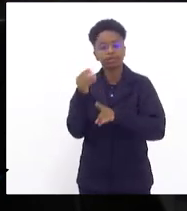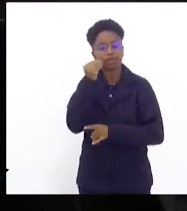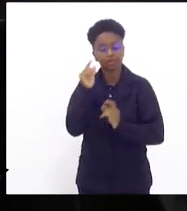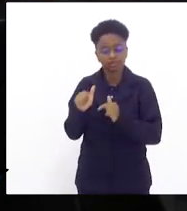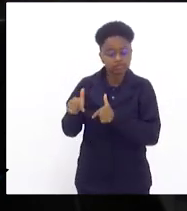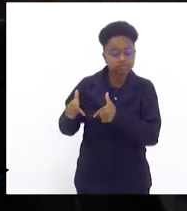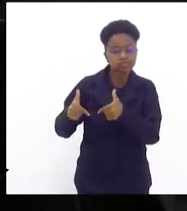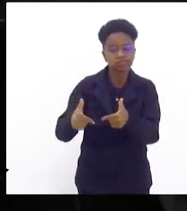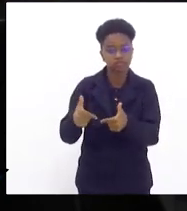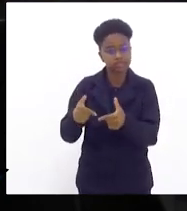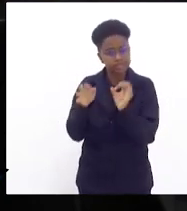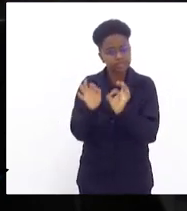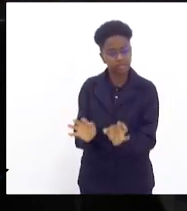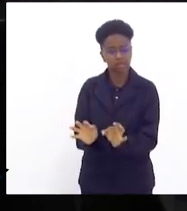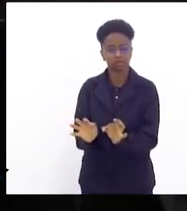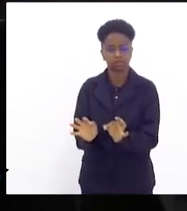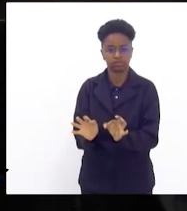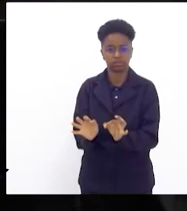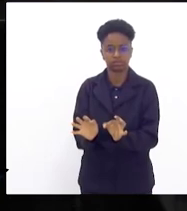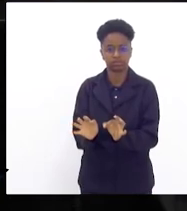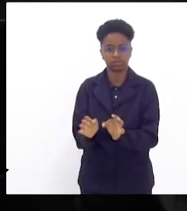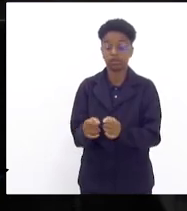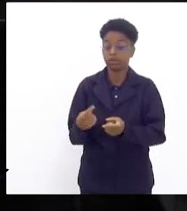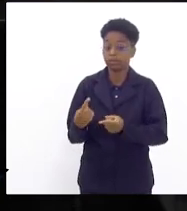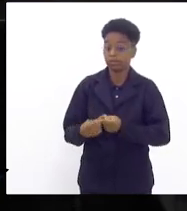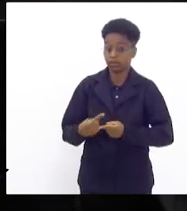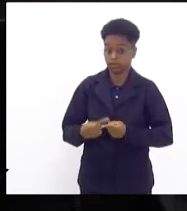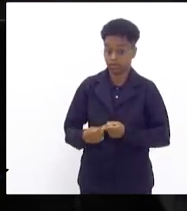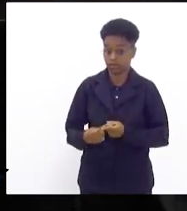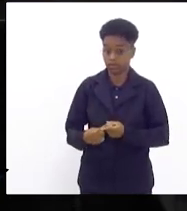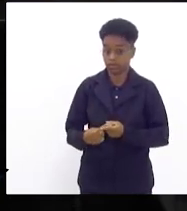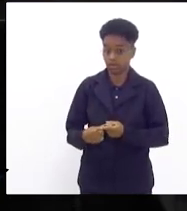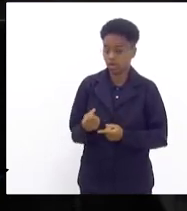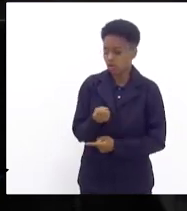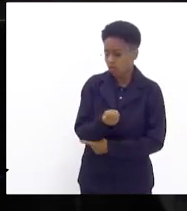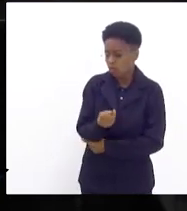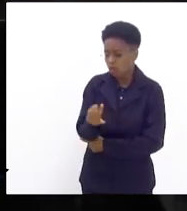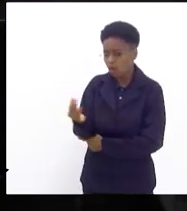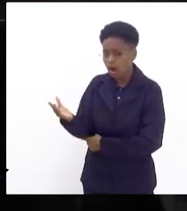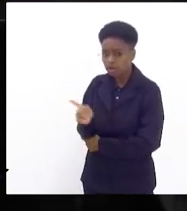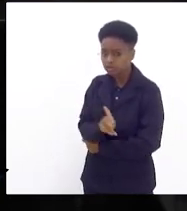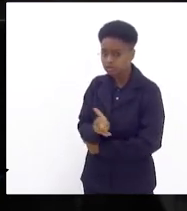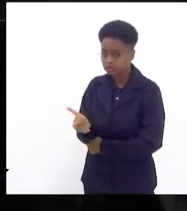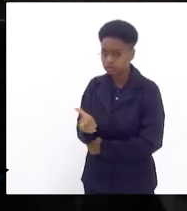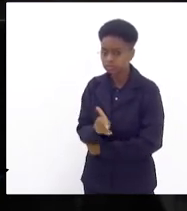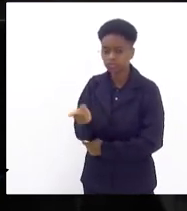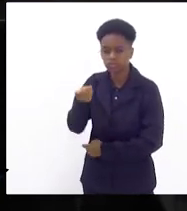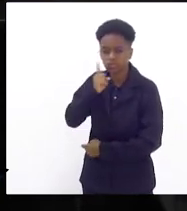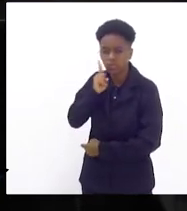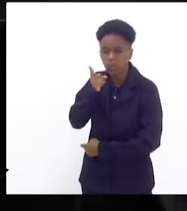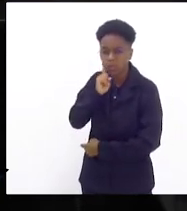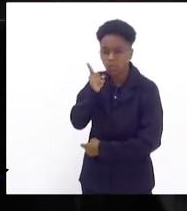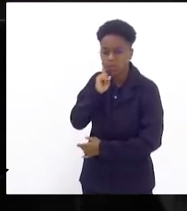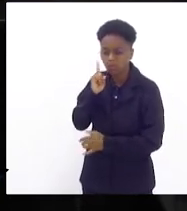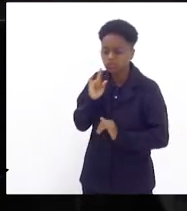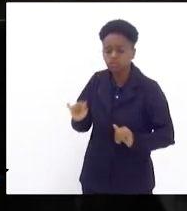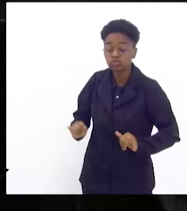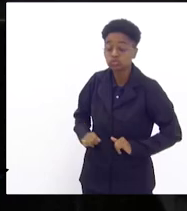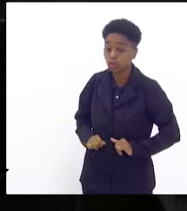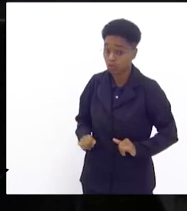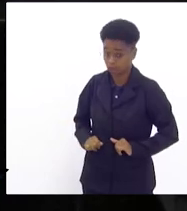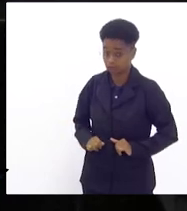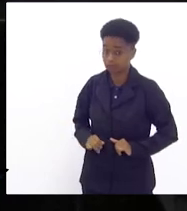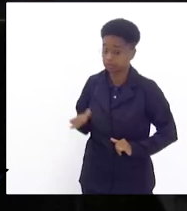concretas. Porque quantos e quantas professoras diariamente não sofrem e estão